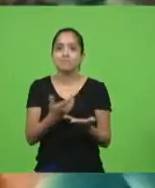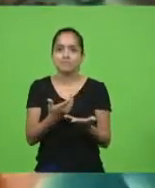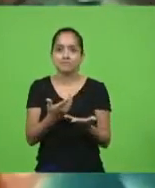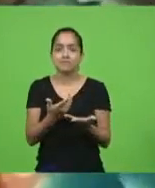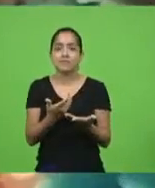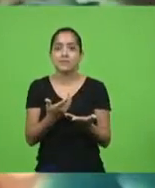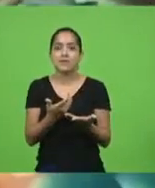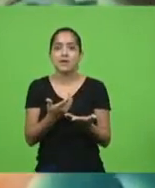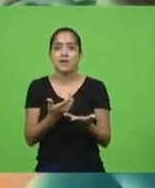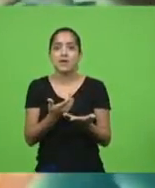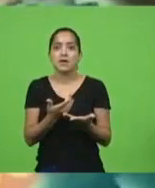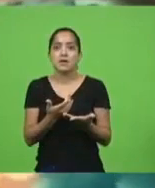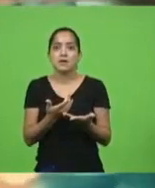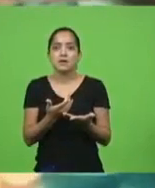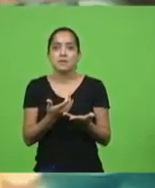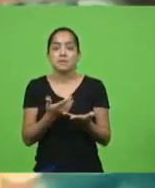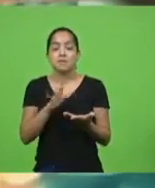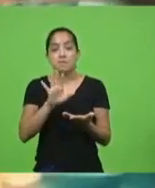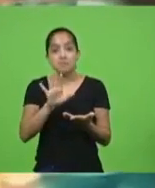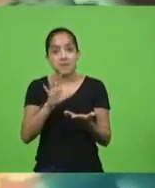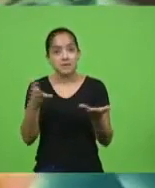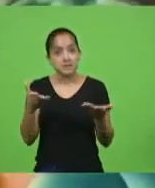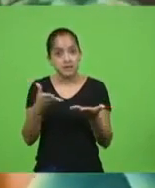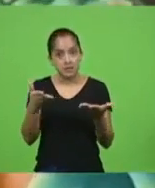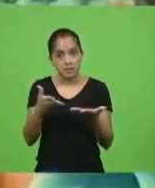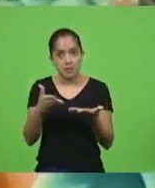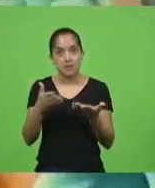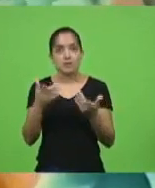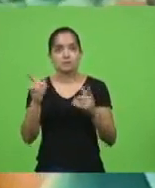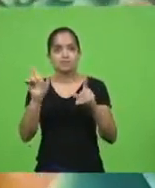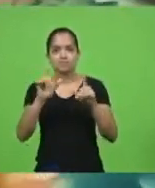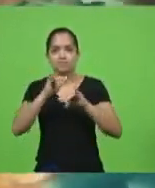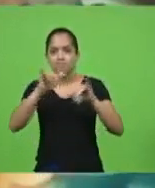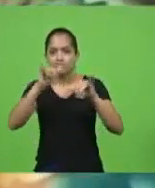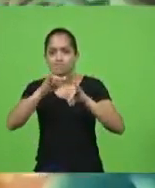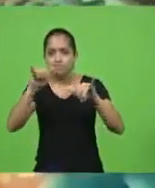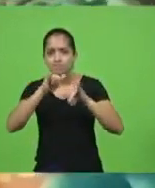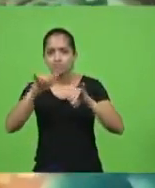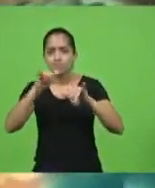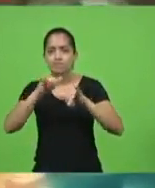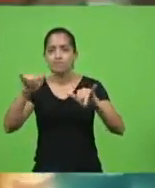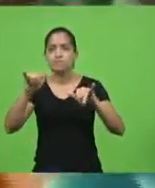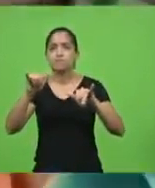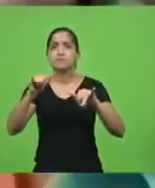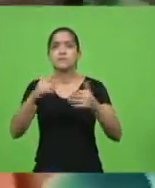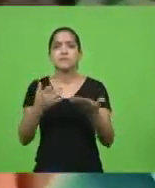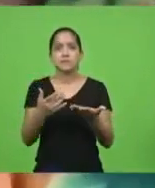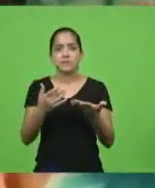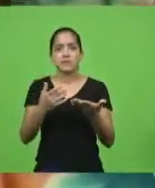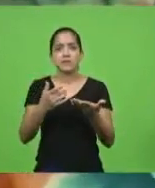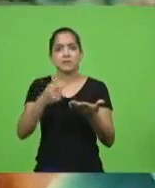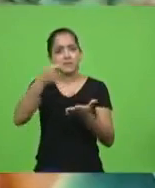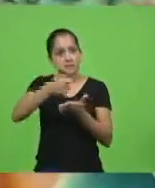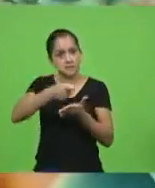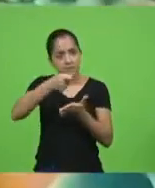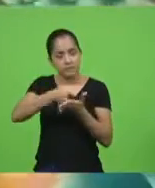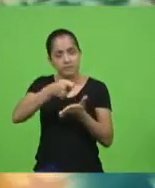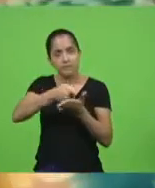a vacina nem se fala, mas enquanto nós não tivermos propaganda que machuque a pessoa, não é propaganda